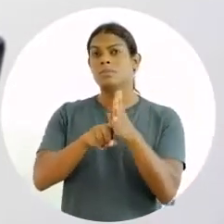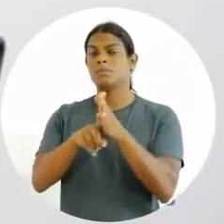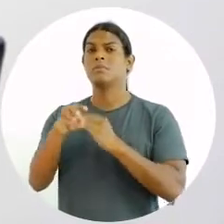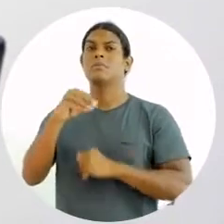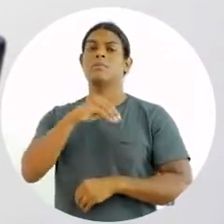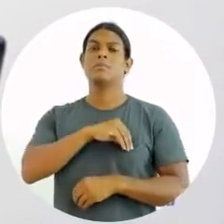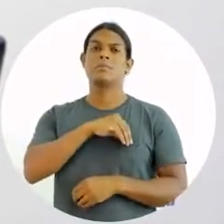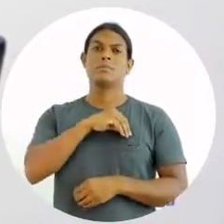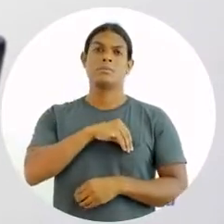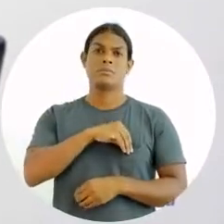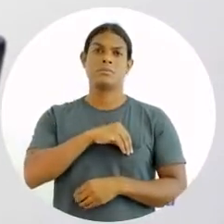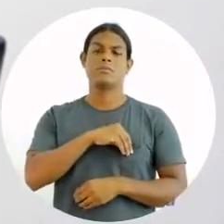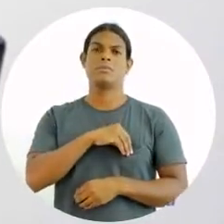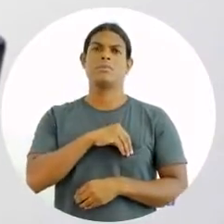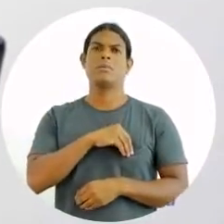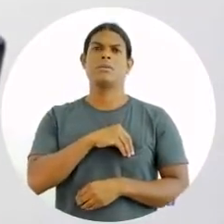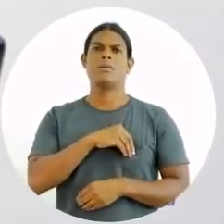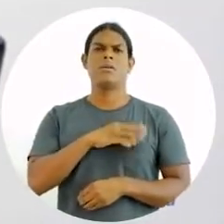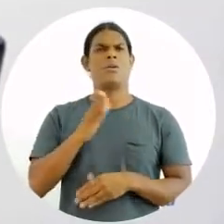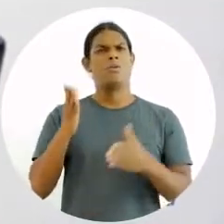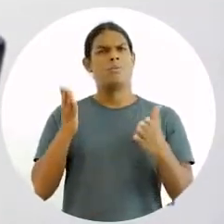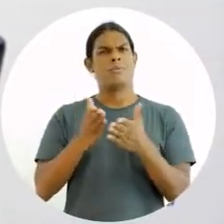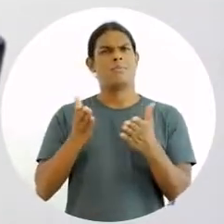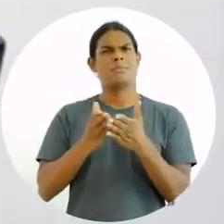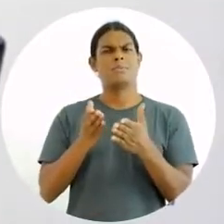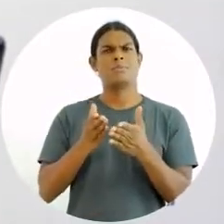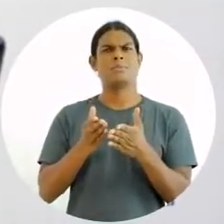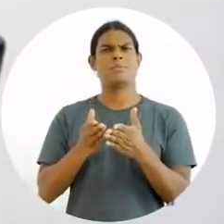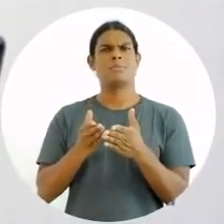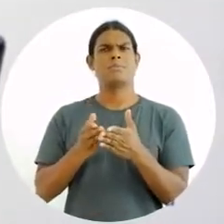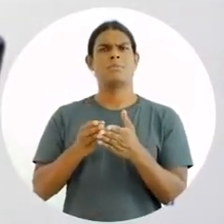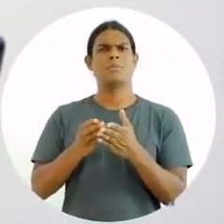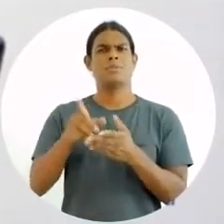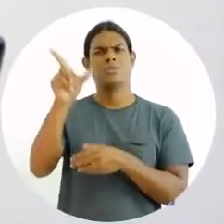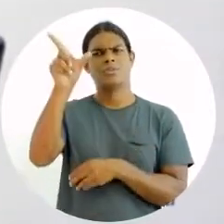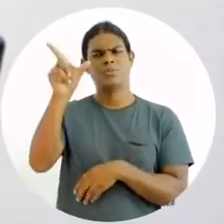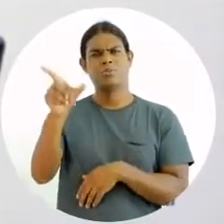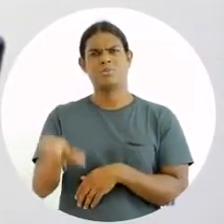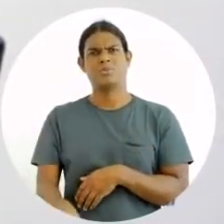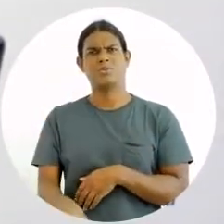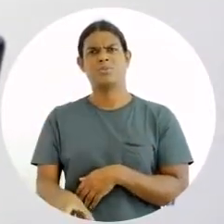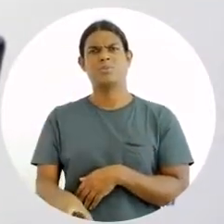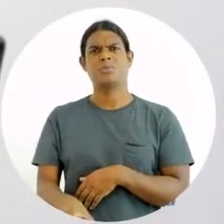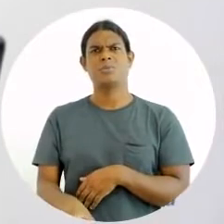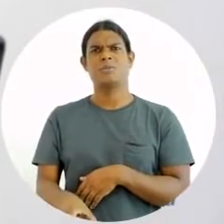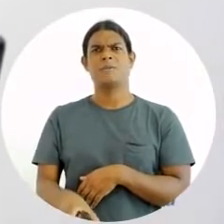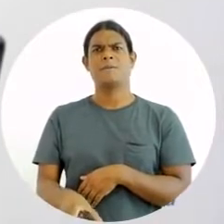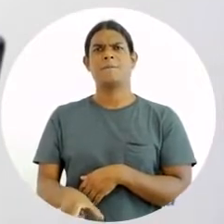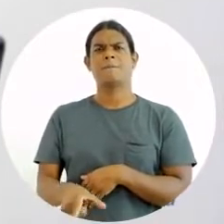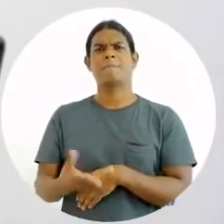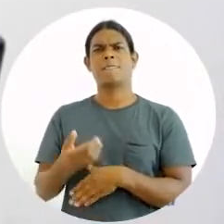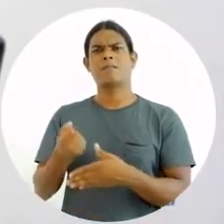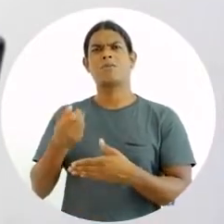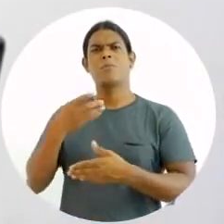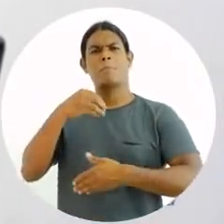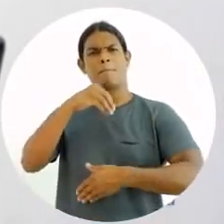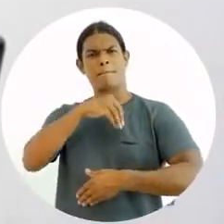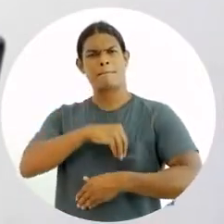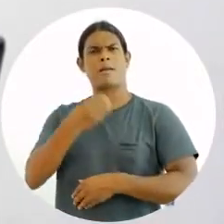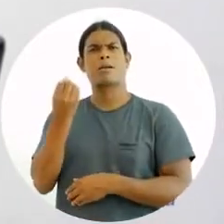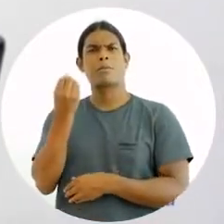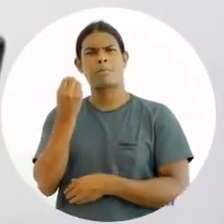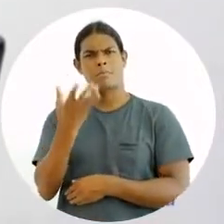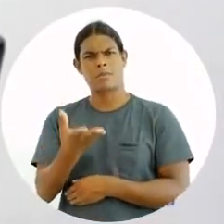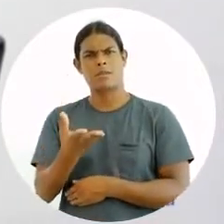benefícios. Será que o que hoje os meus funcionários estão tendo como benefício é o que o mercado está oferecendo?